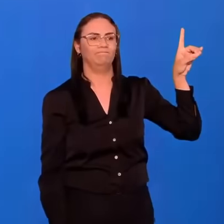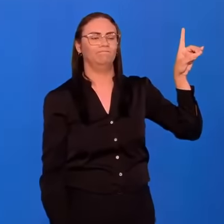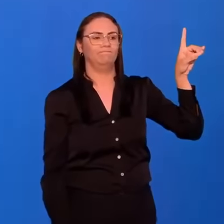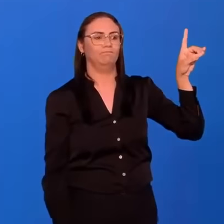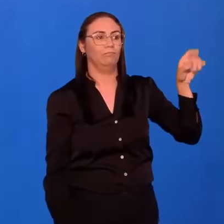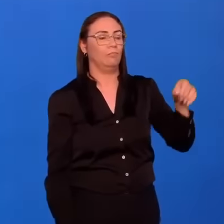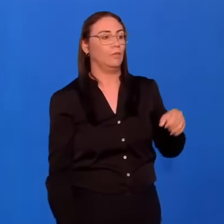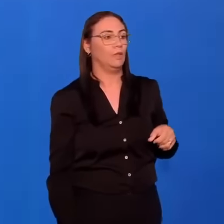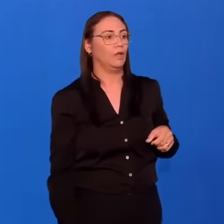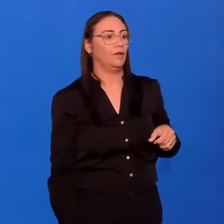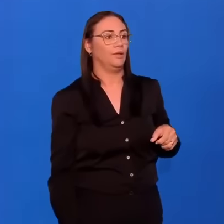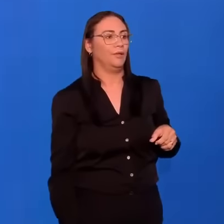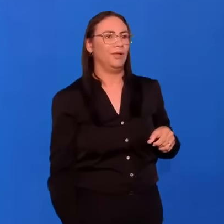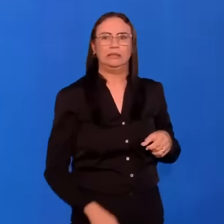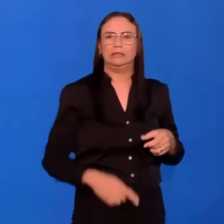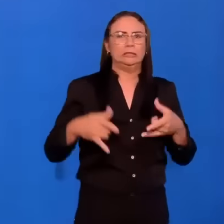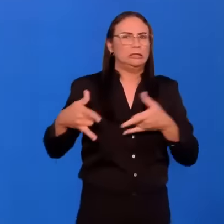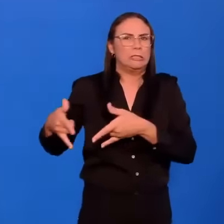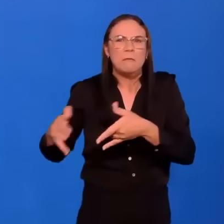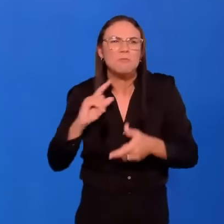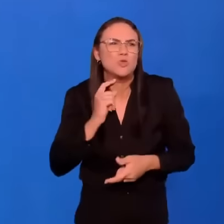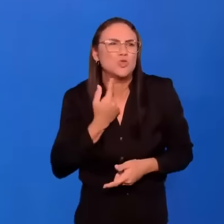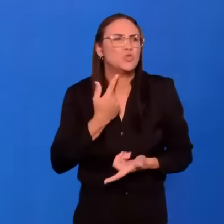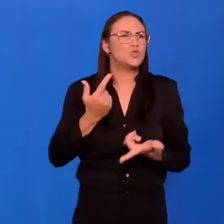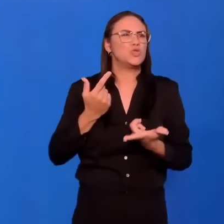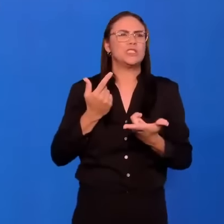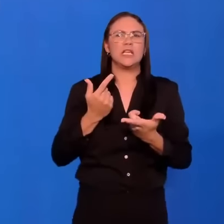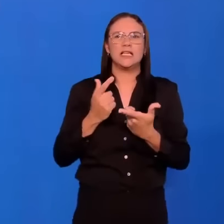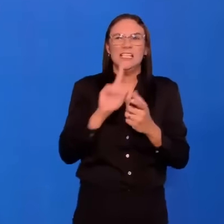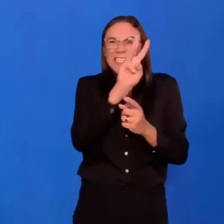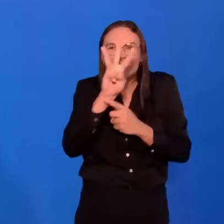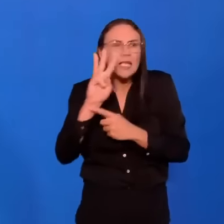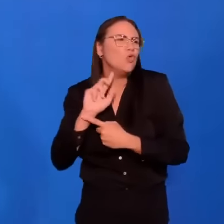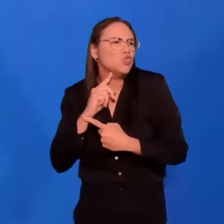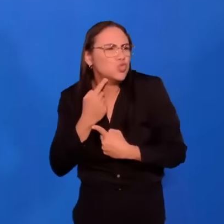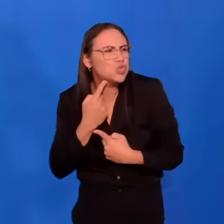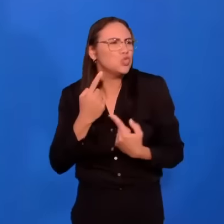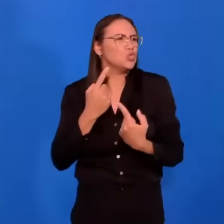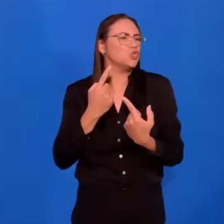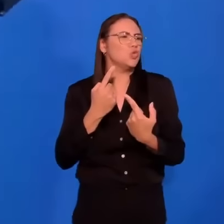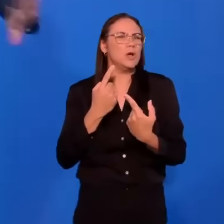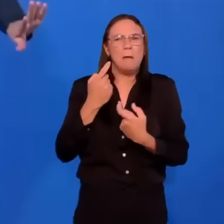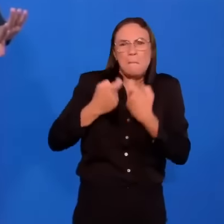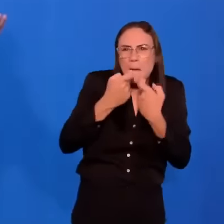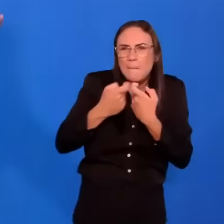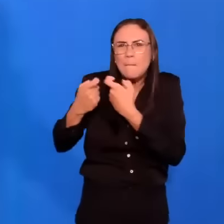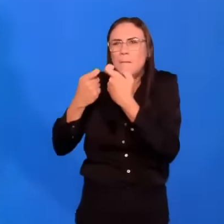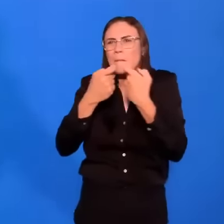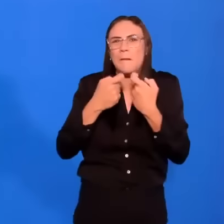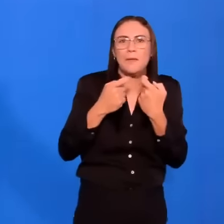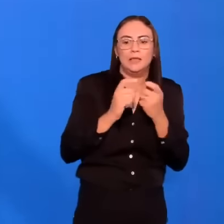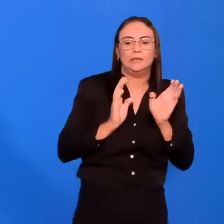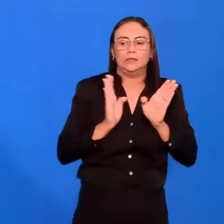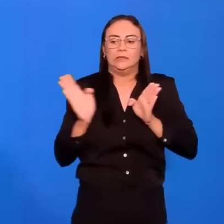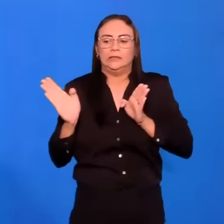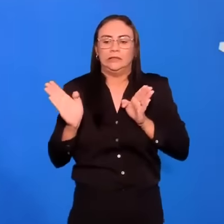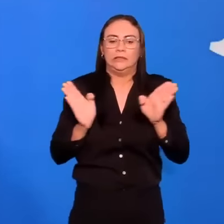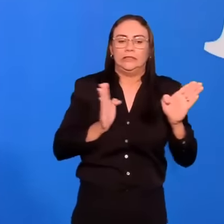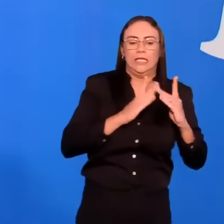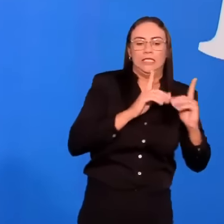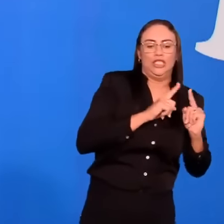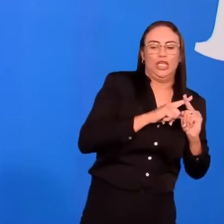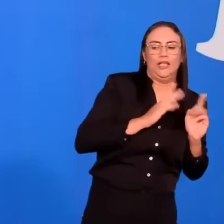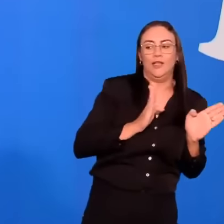Quem vive nas camas imundas, nos sites imundos. Quem tem uma vida dupla dentro da igreja, está